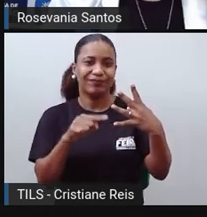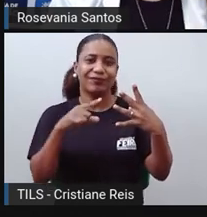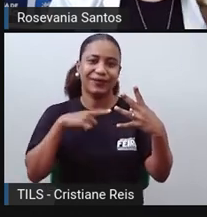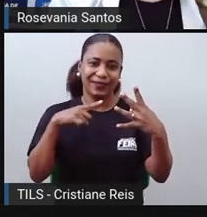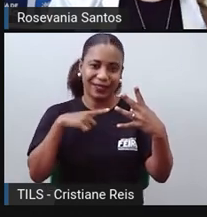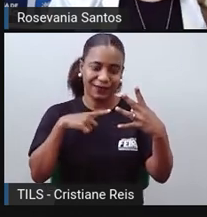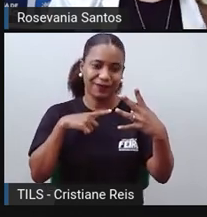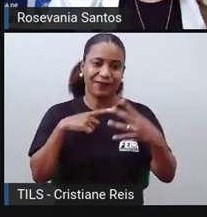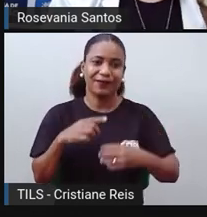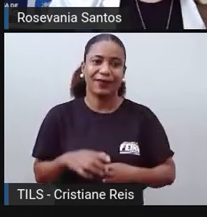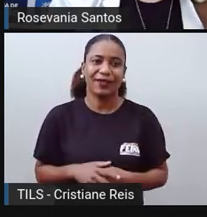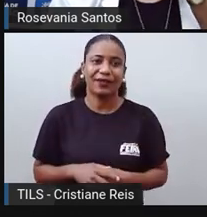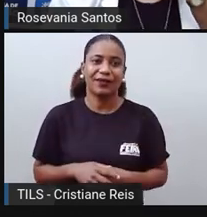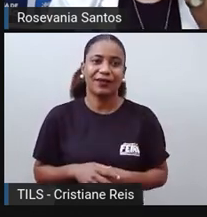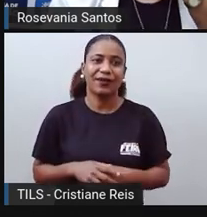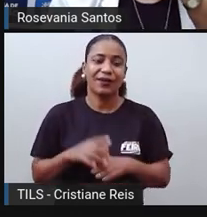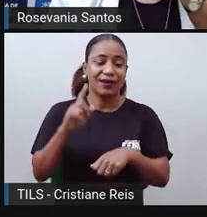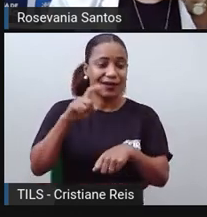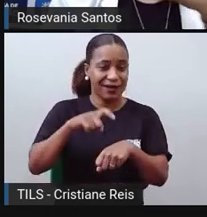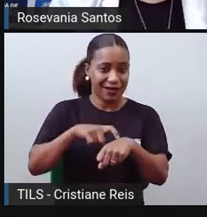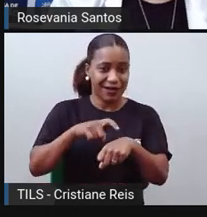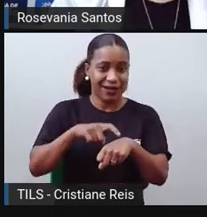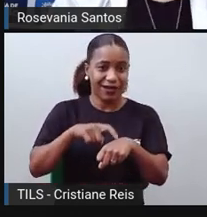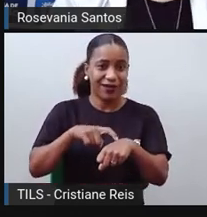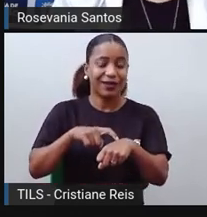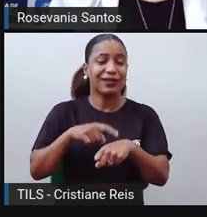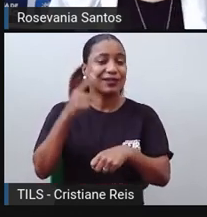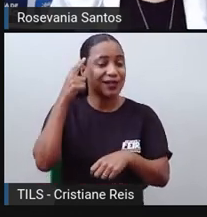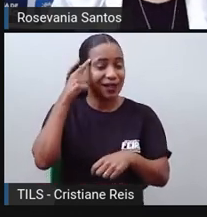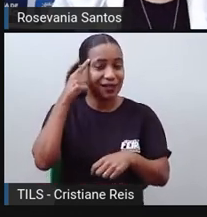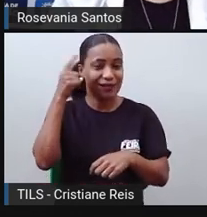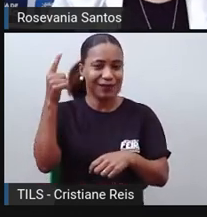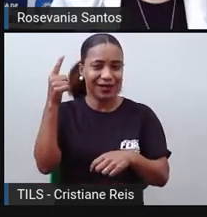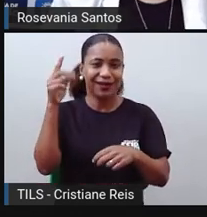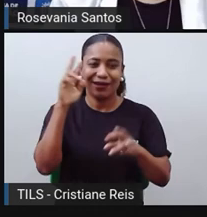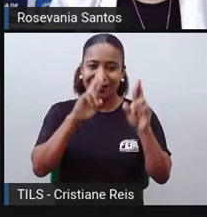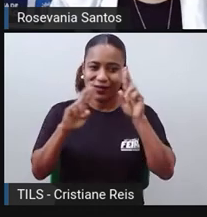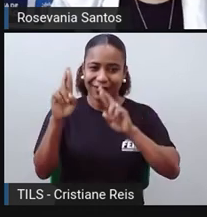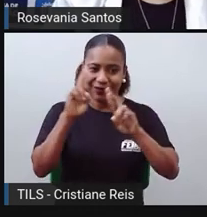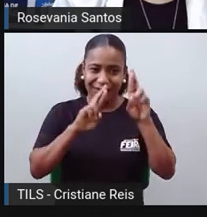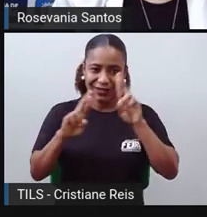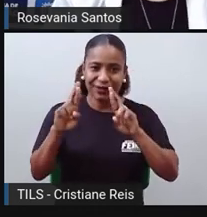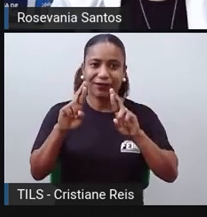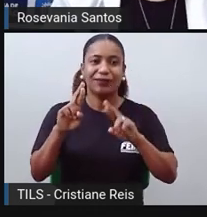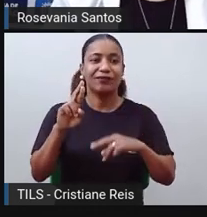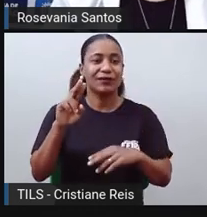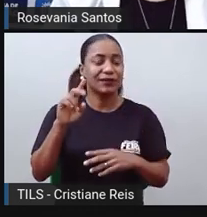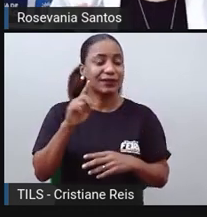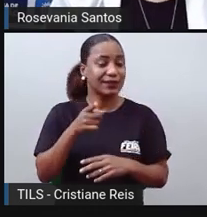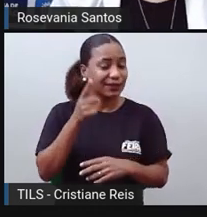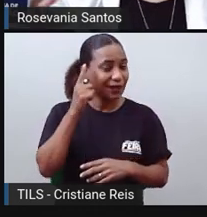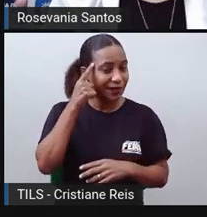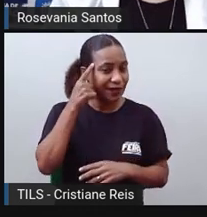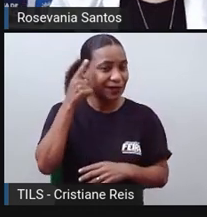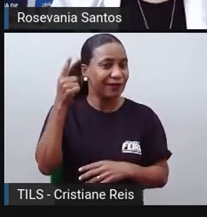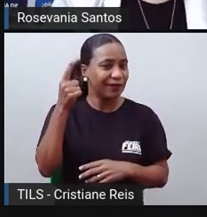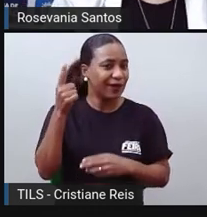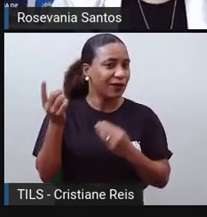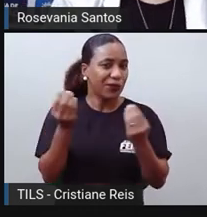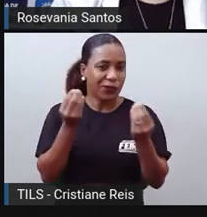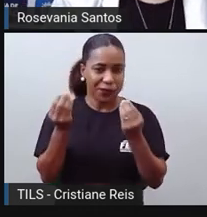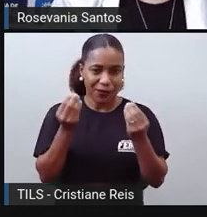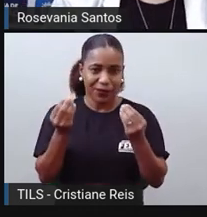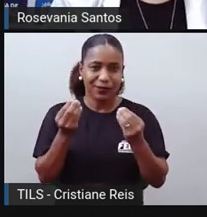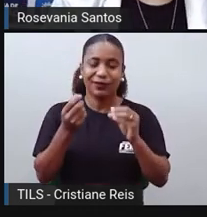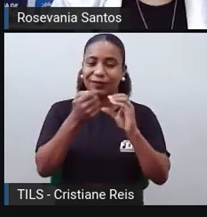Bom, chegou a nossa hora da revisão, e para chamar a atenção para vocês, o que a gente viu aqui, nós